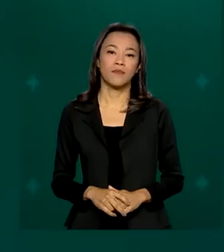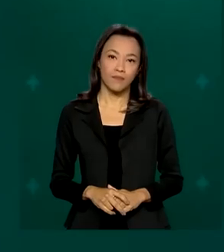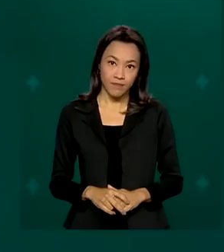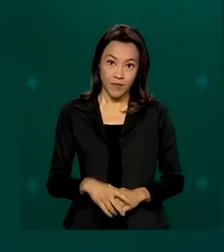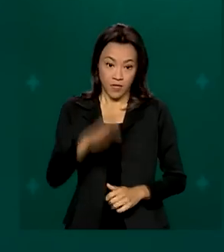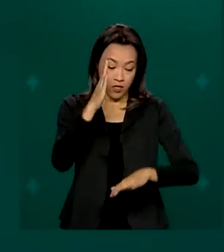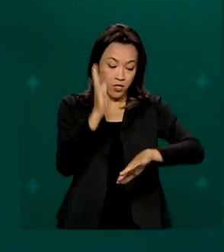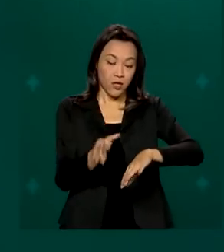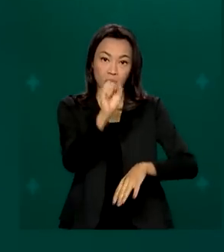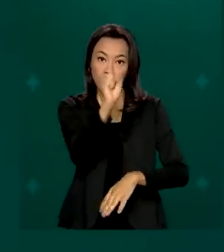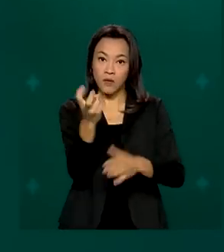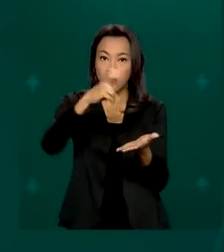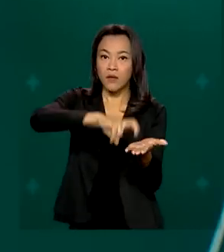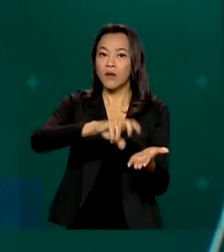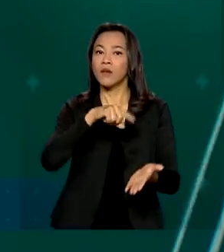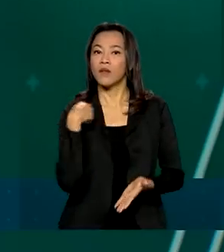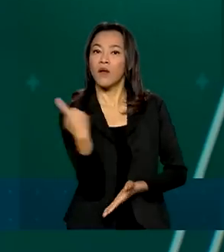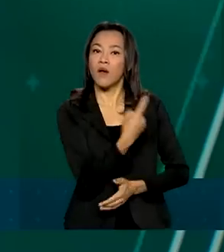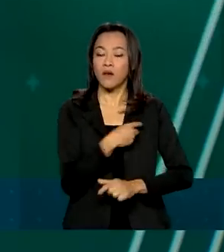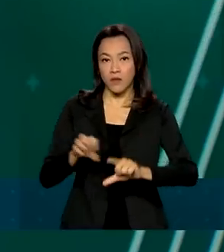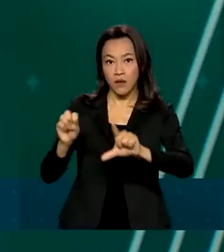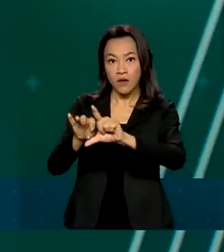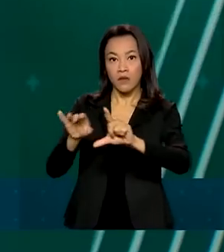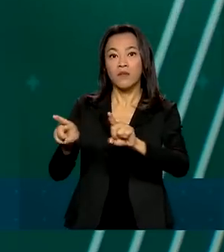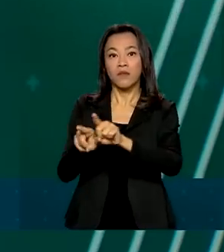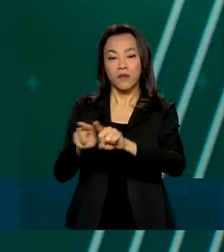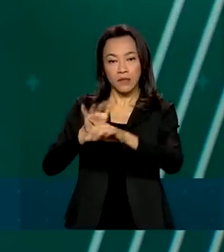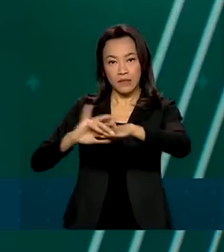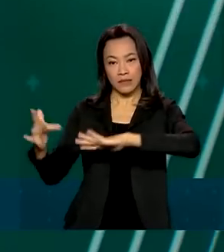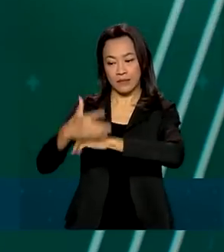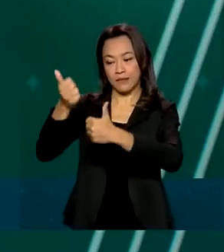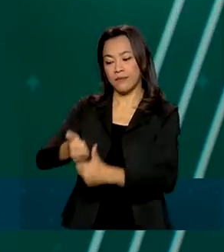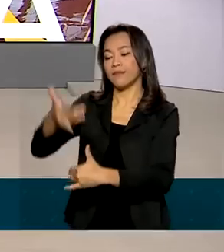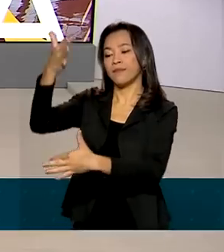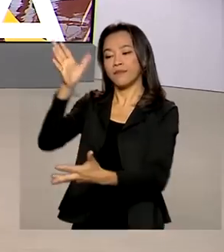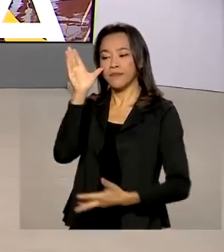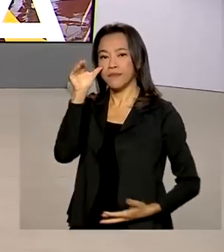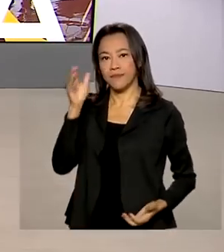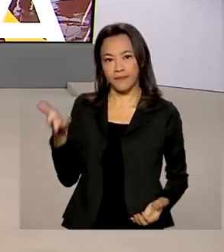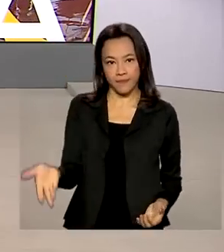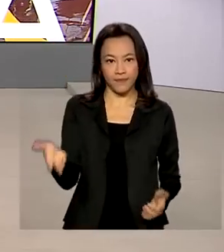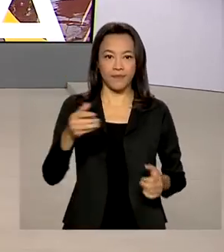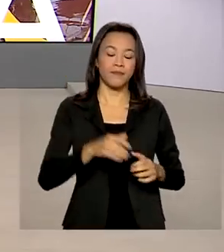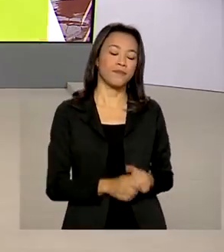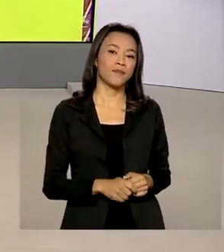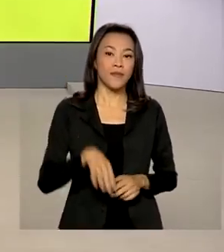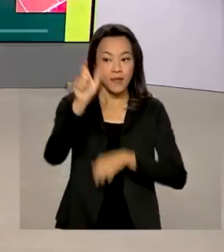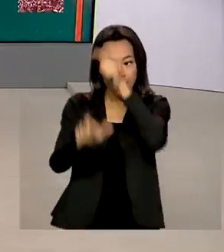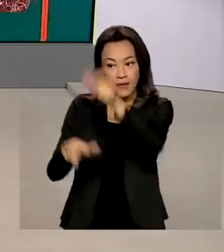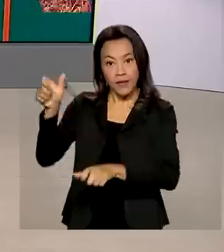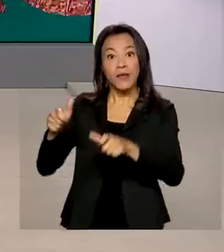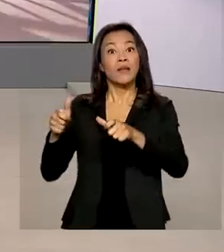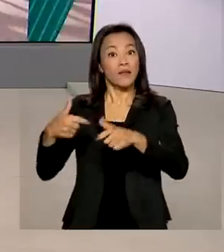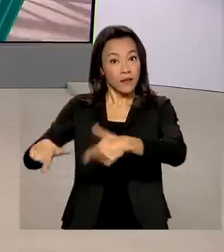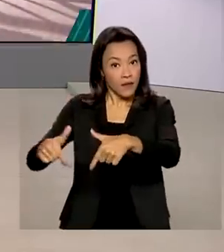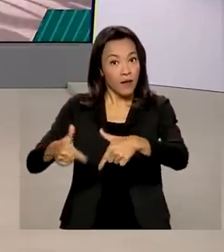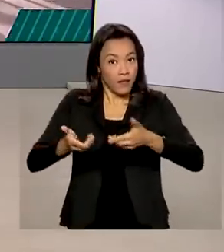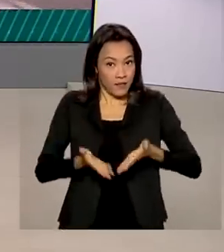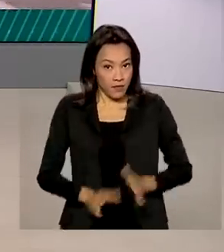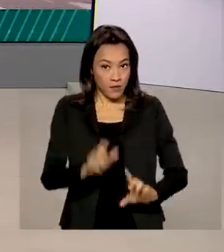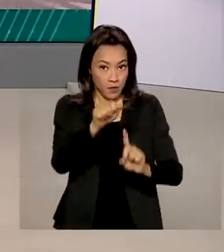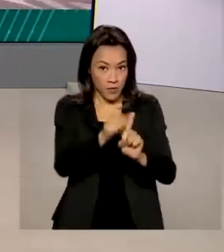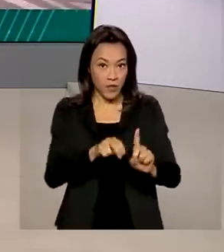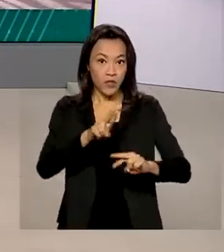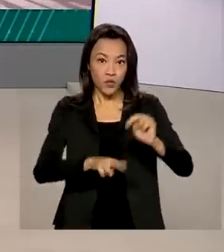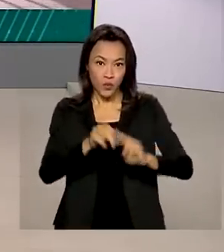São 8 horas da manhã, estamos ao vivo também pelas redes sociais. Trabalhadores nascidos em junho podem